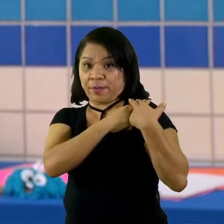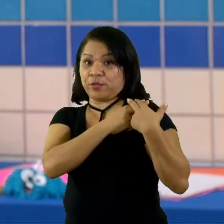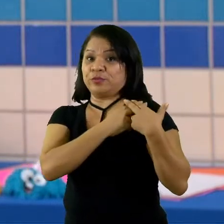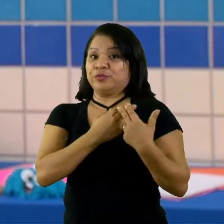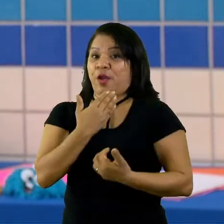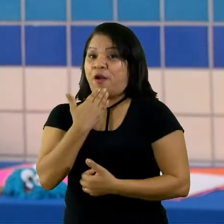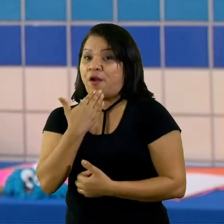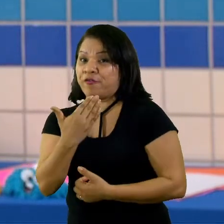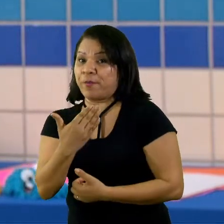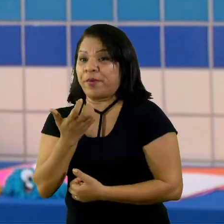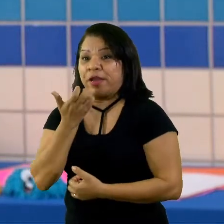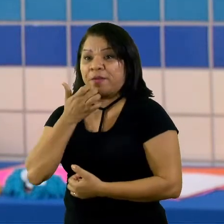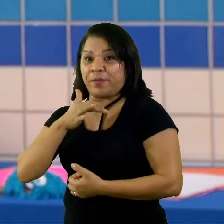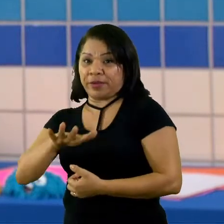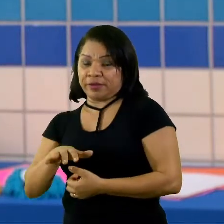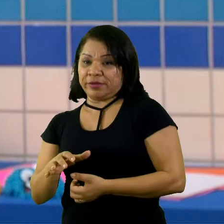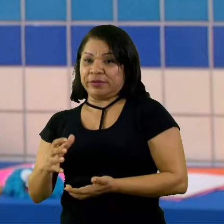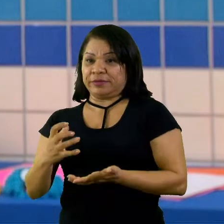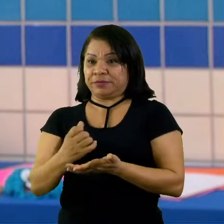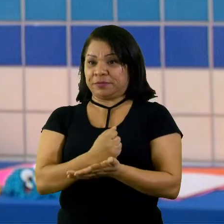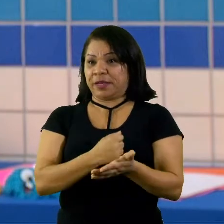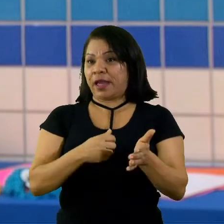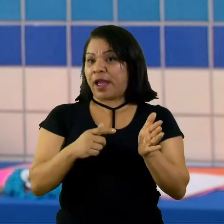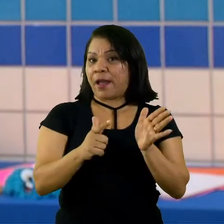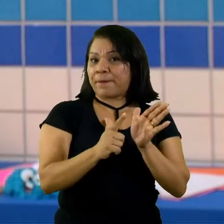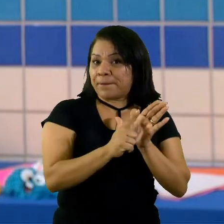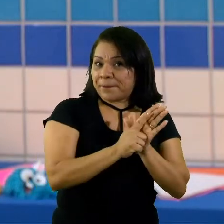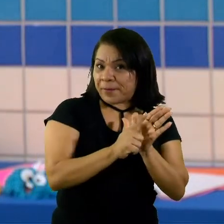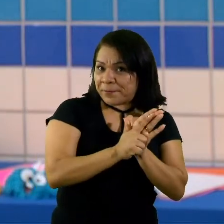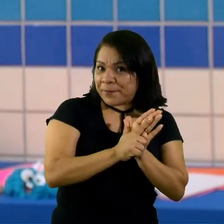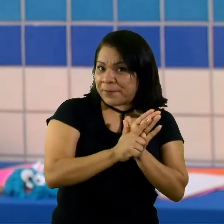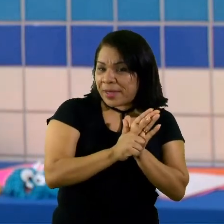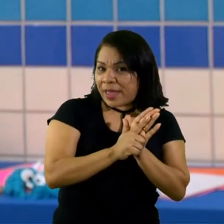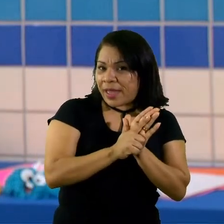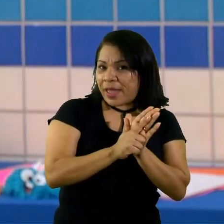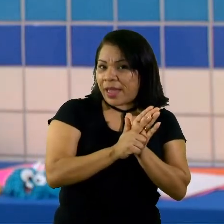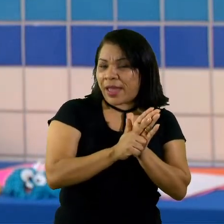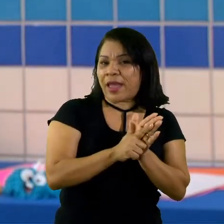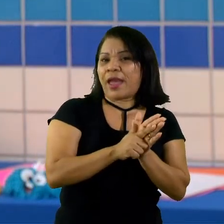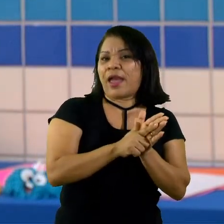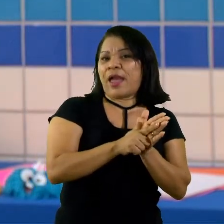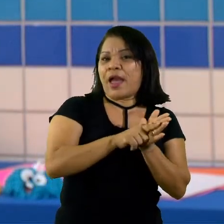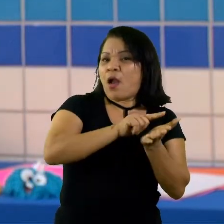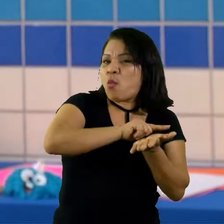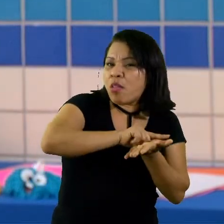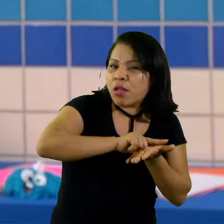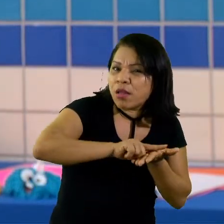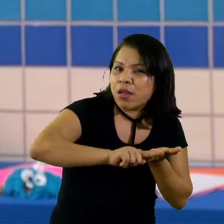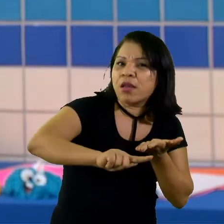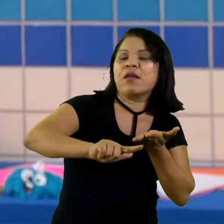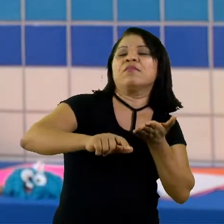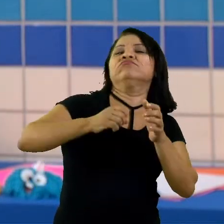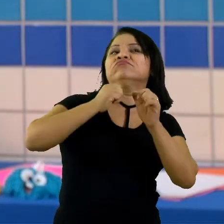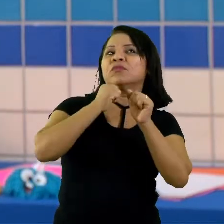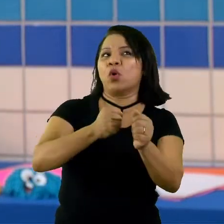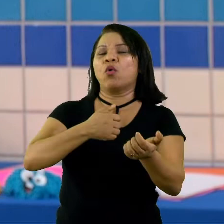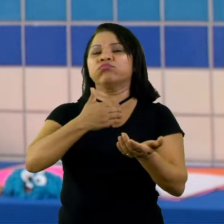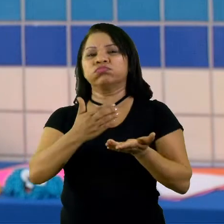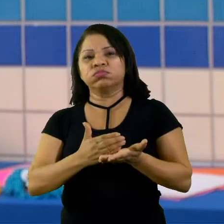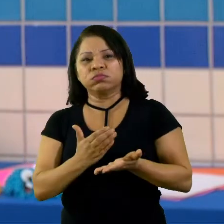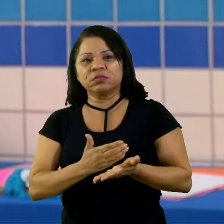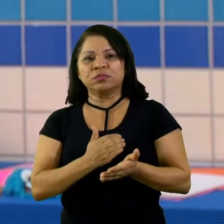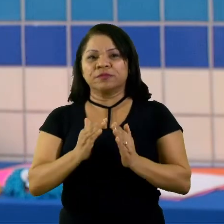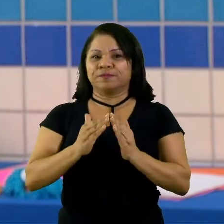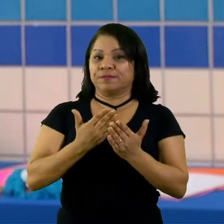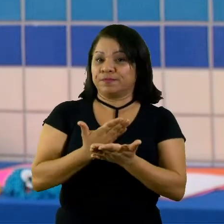para ele pegar papel. Pode ser papel, papel em branco, pode ser o caderninho da escola e